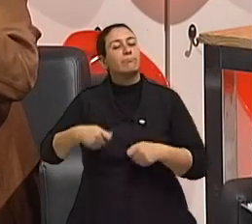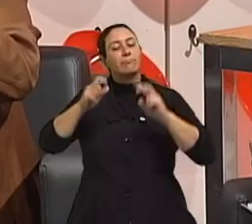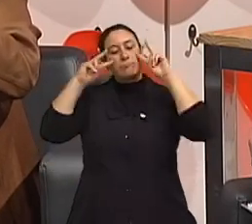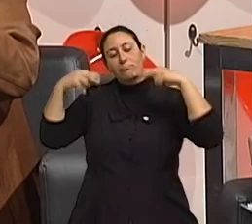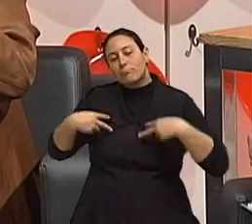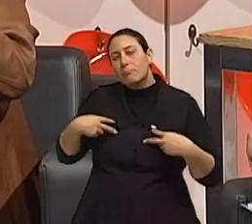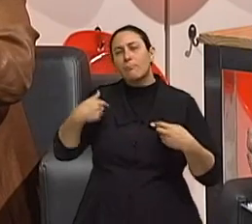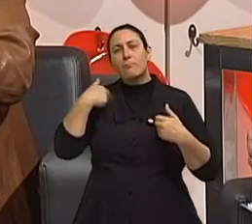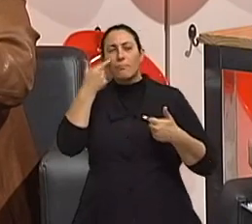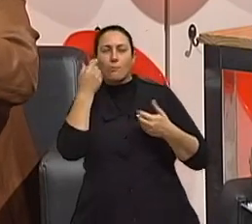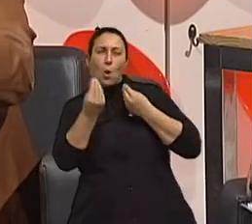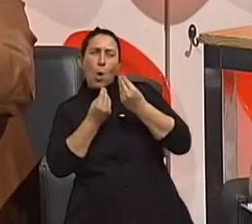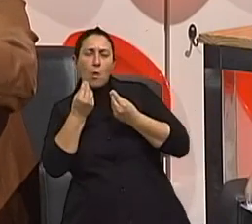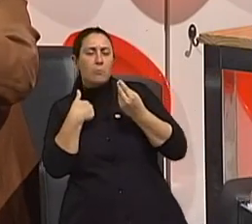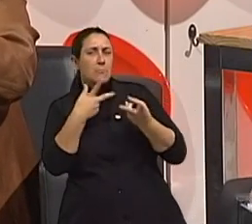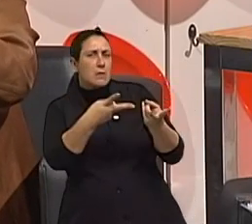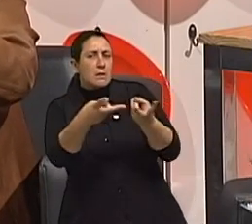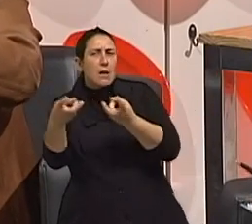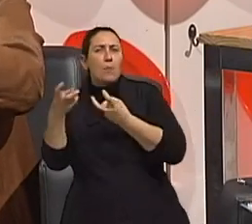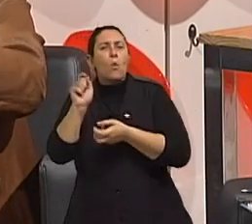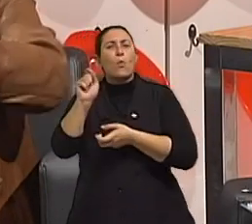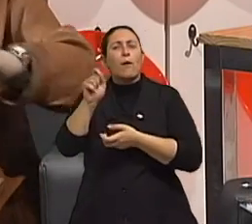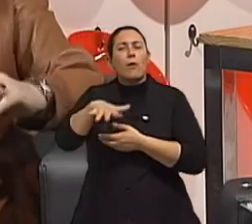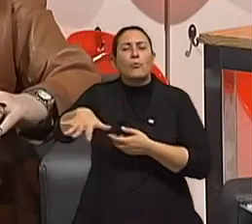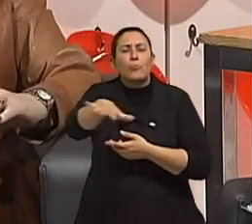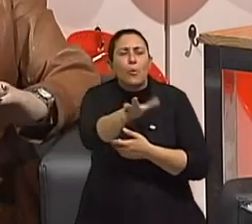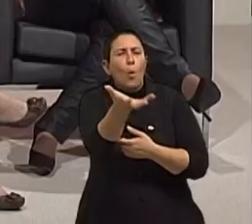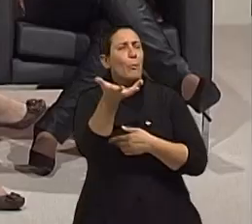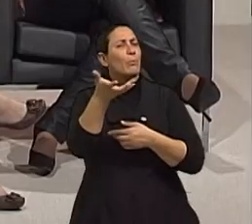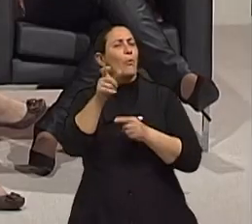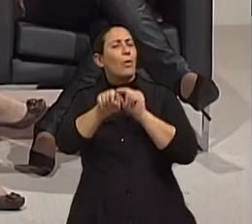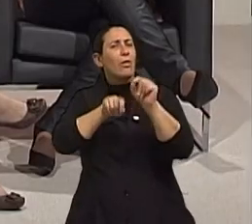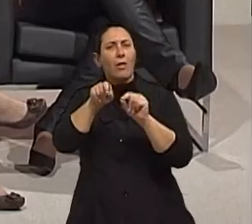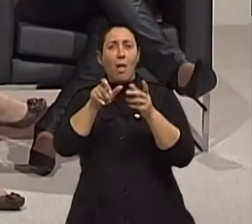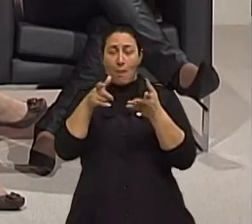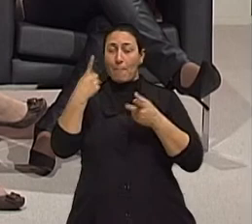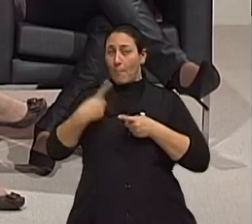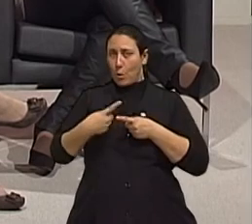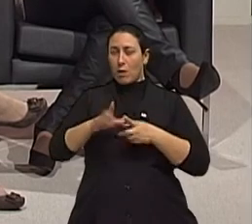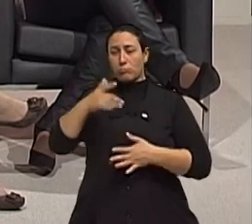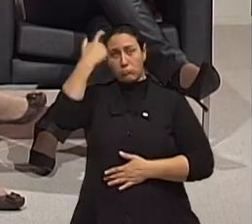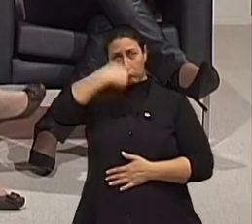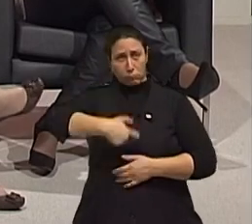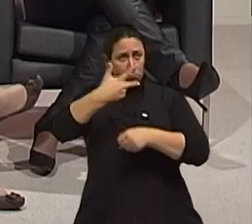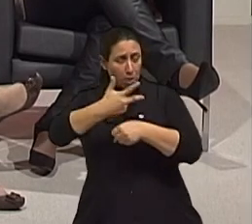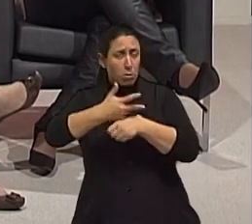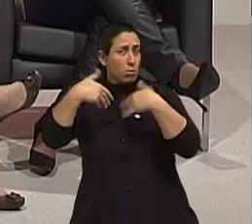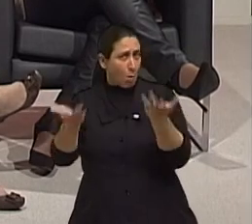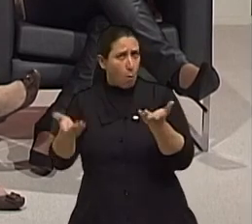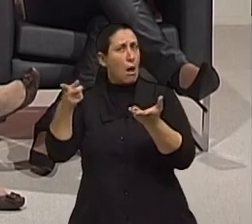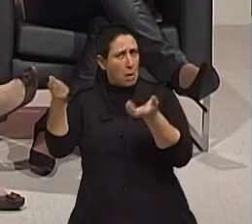movimentarmos para ver algum fenômeno de diferentes lugares. ou seja, o idoso vai contribuir com o jovem que está lá na